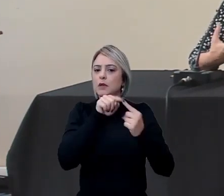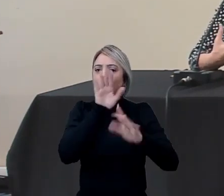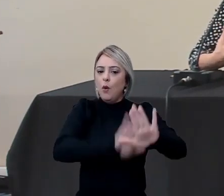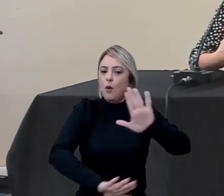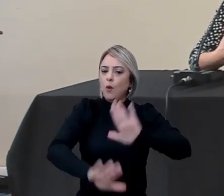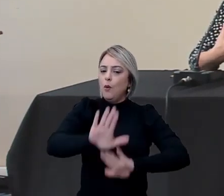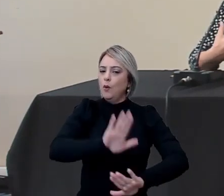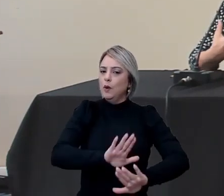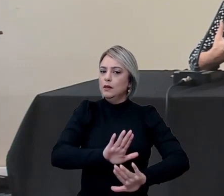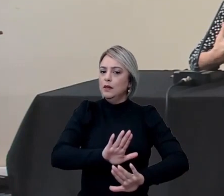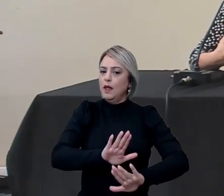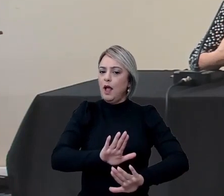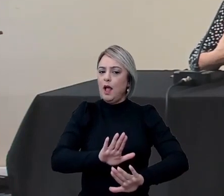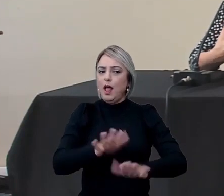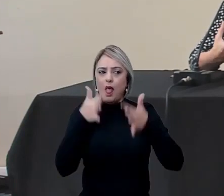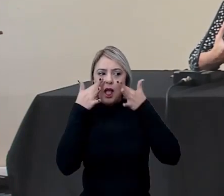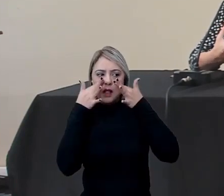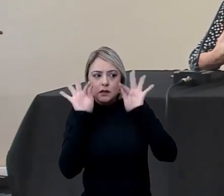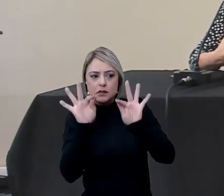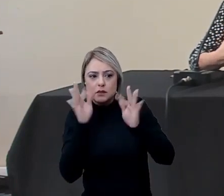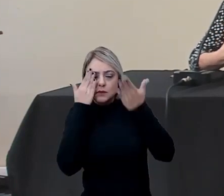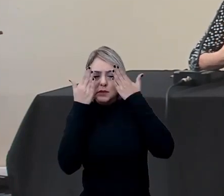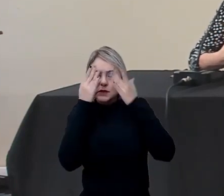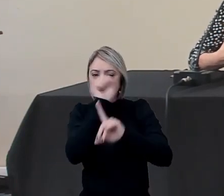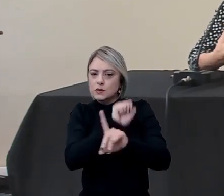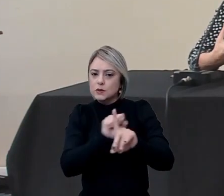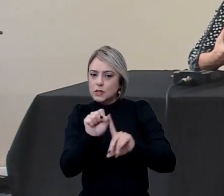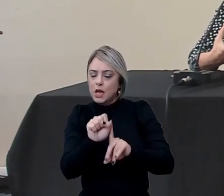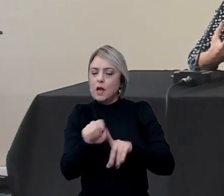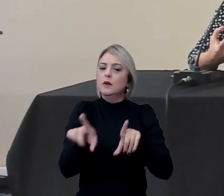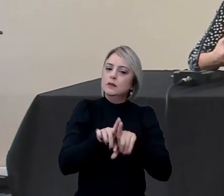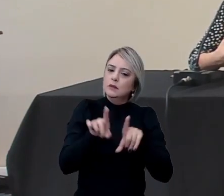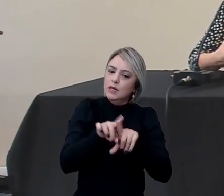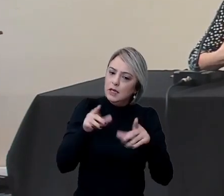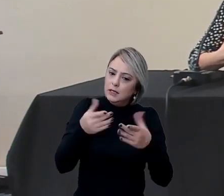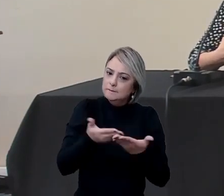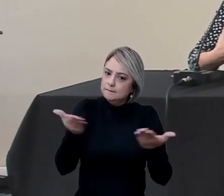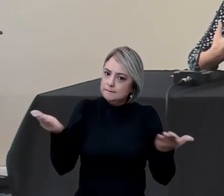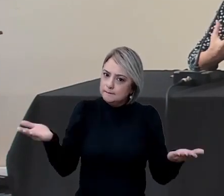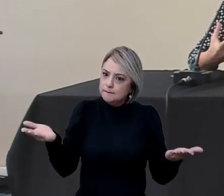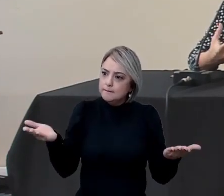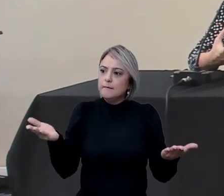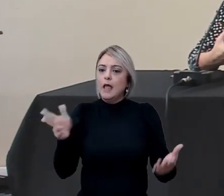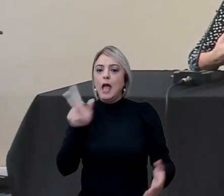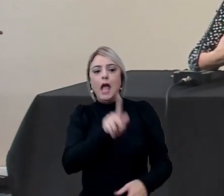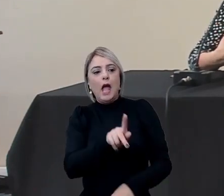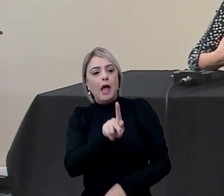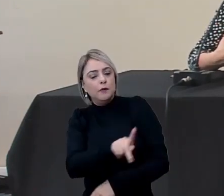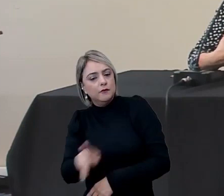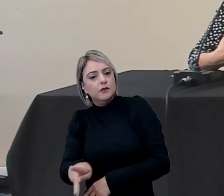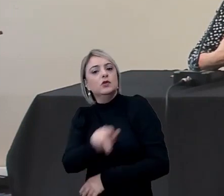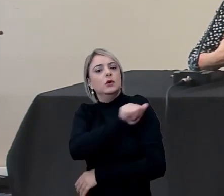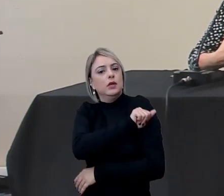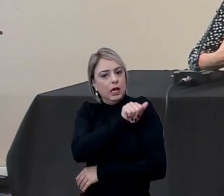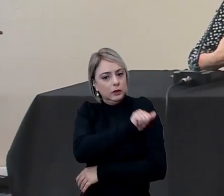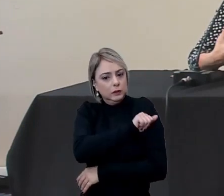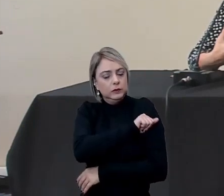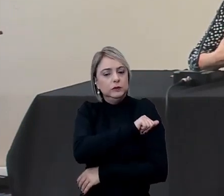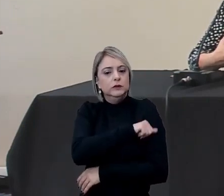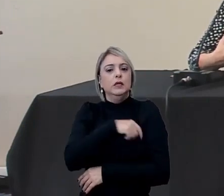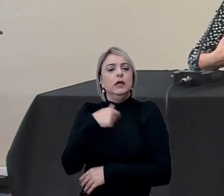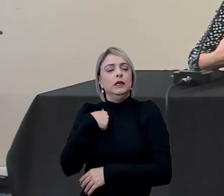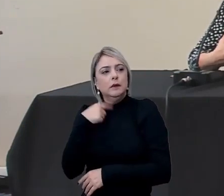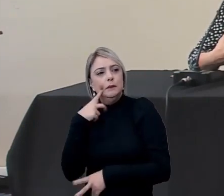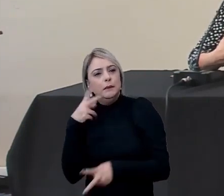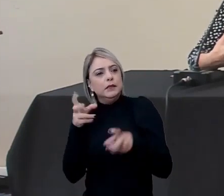cuidado, com atenção psicossocial, também aberta a docentes e discentes, e